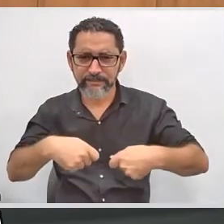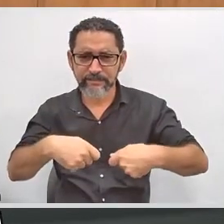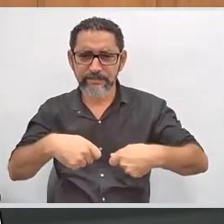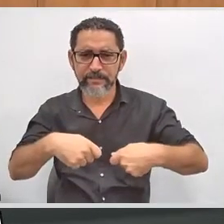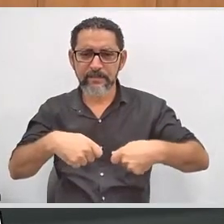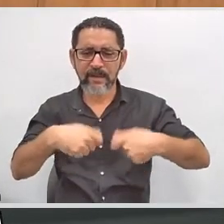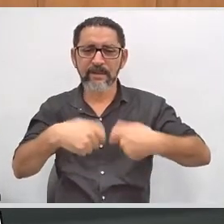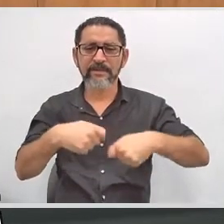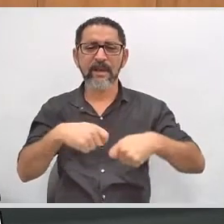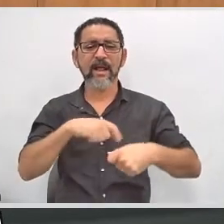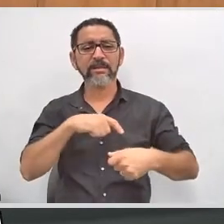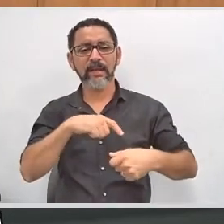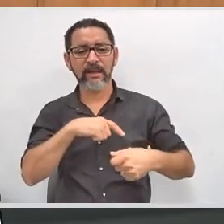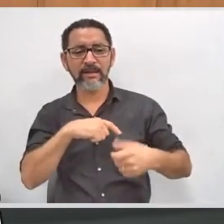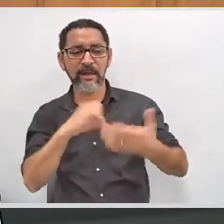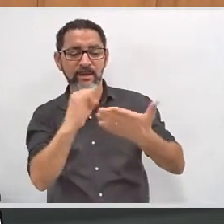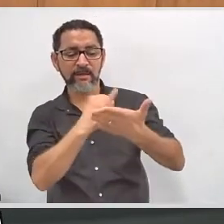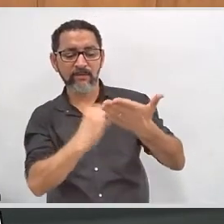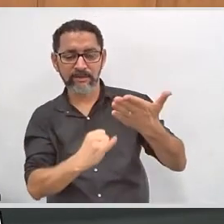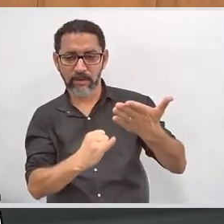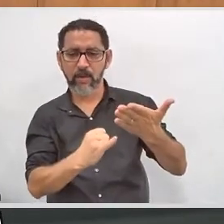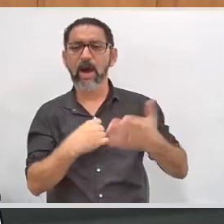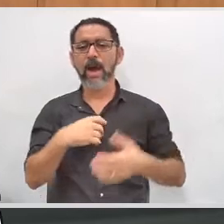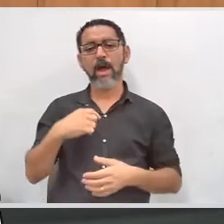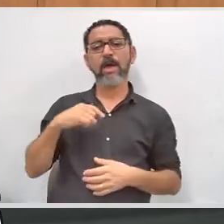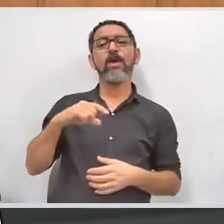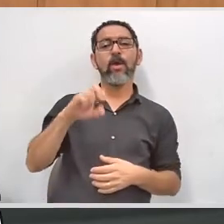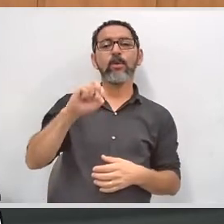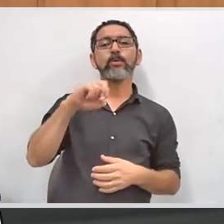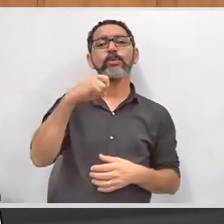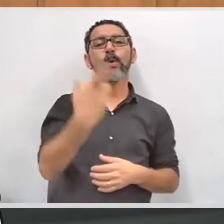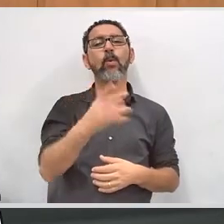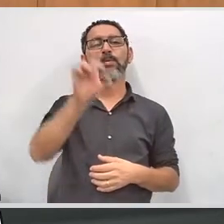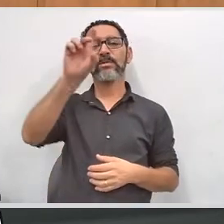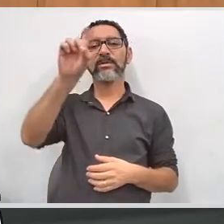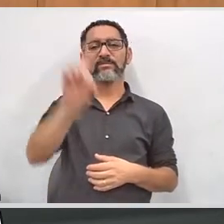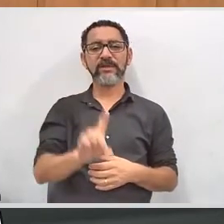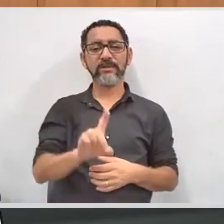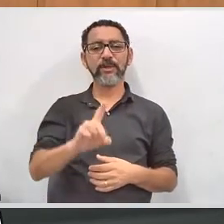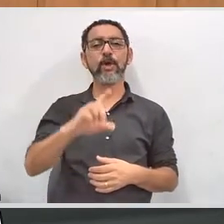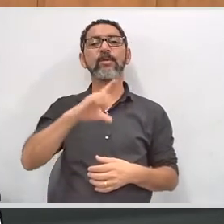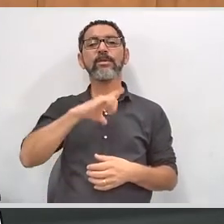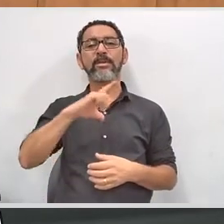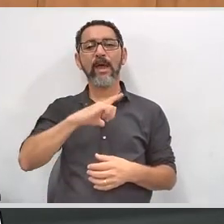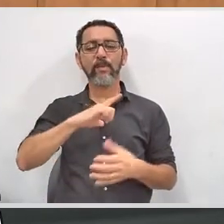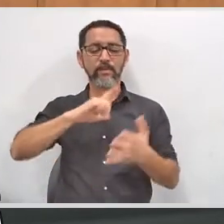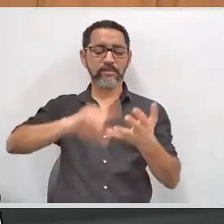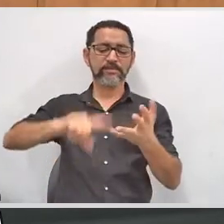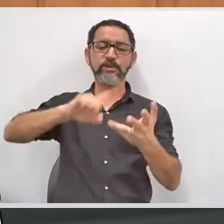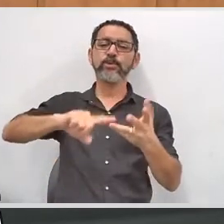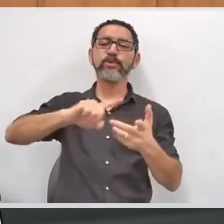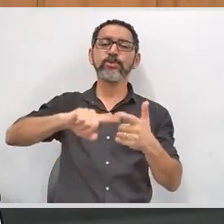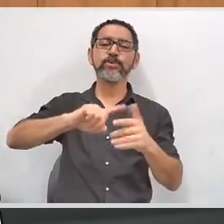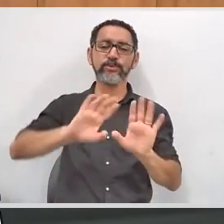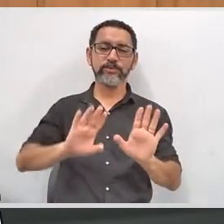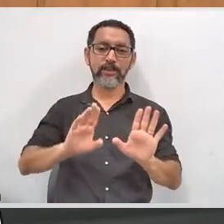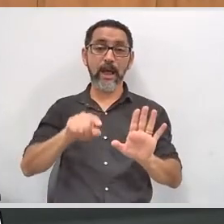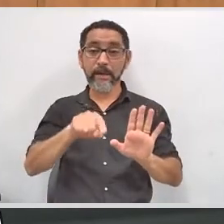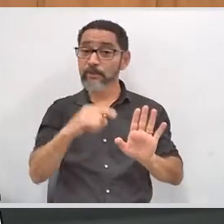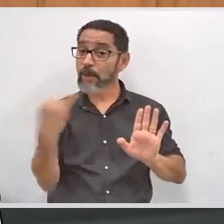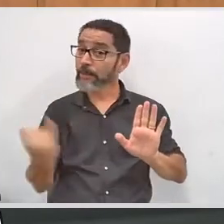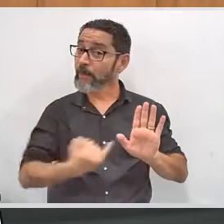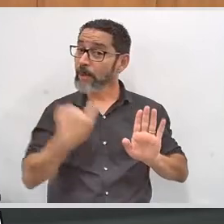se identifiquem como portadoras de necessidades especiais, como deficiência. Por que é necessário?